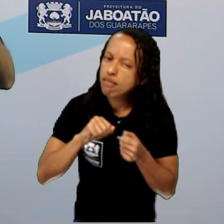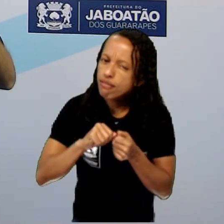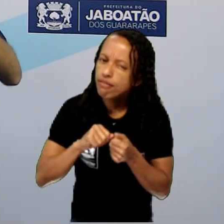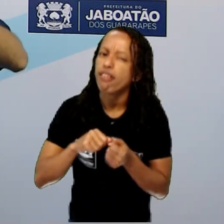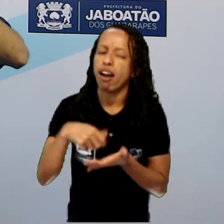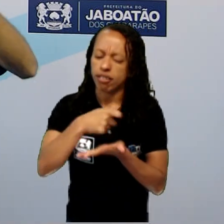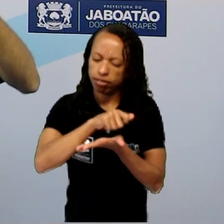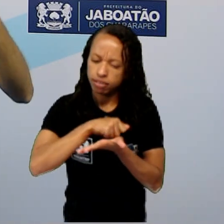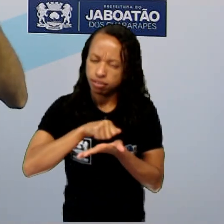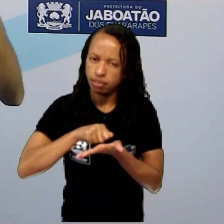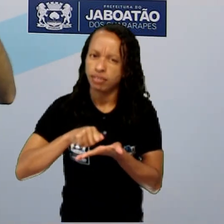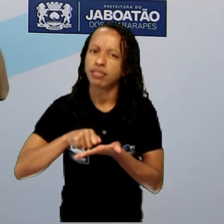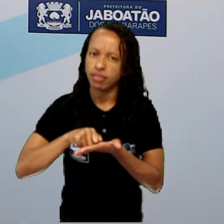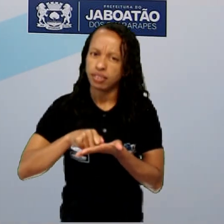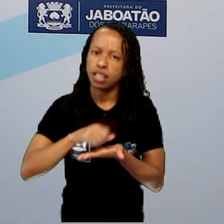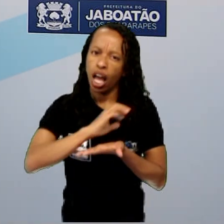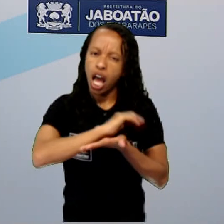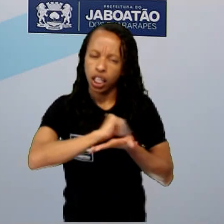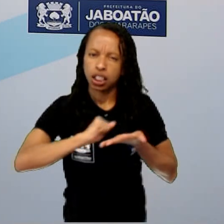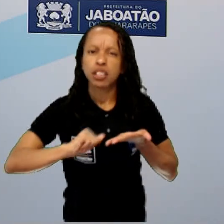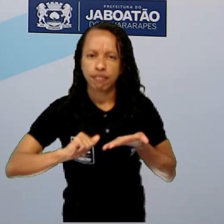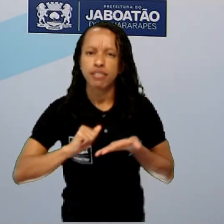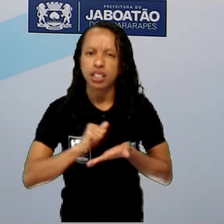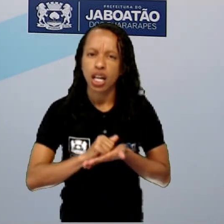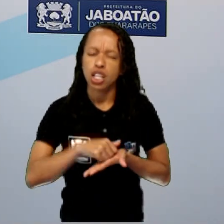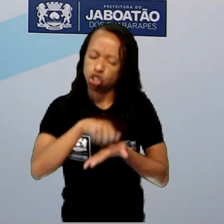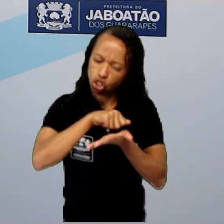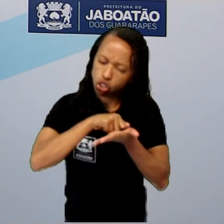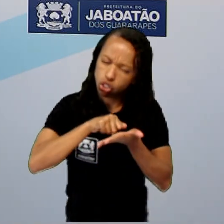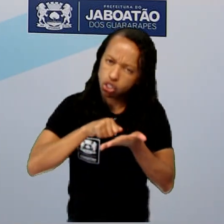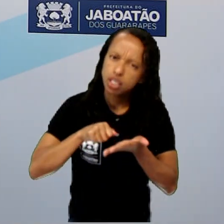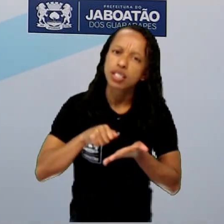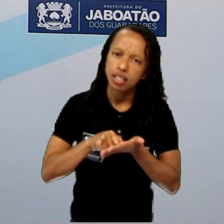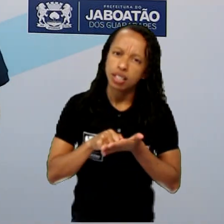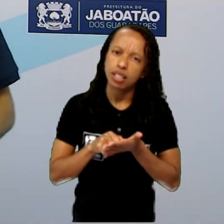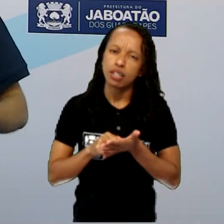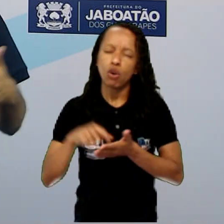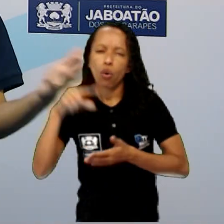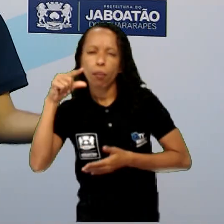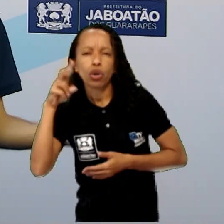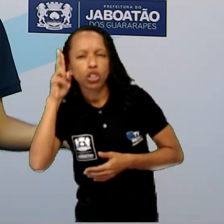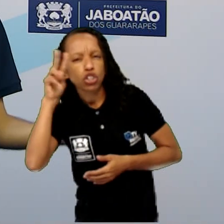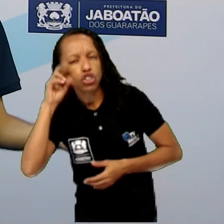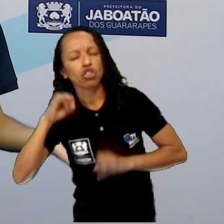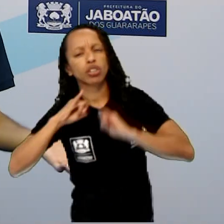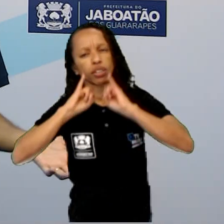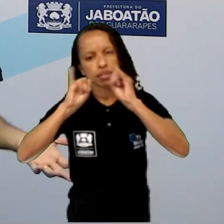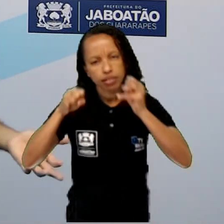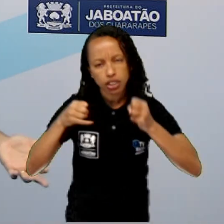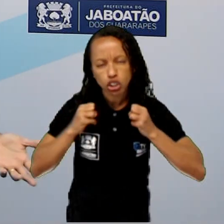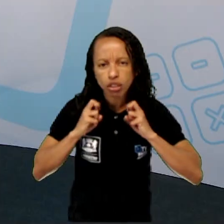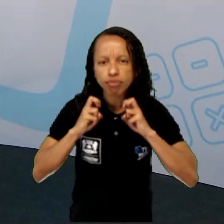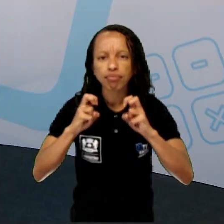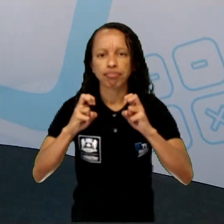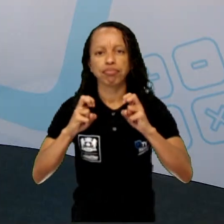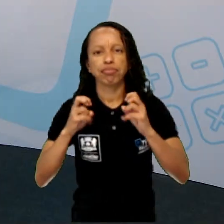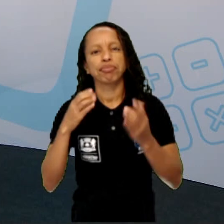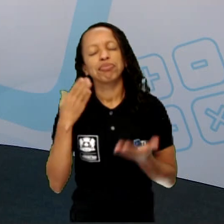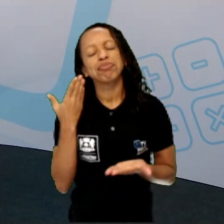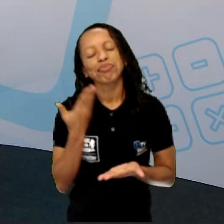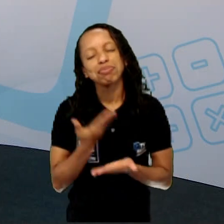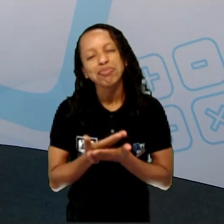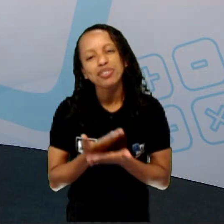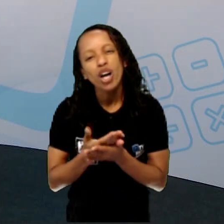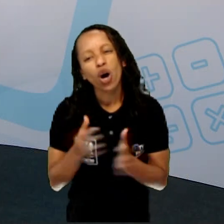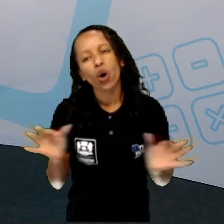muito mais fazendo, descrevendo aí um pouco da história de Jaboatão. Nossa aula está ficando por aqui. Espero que vocês